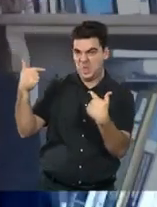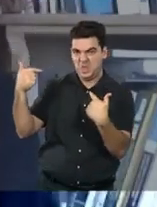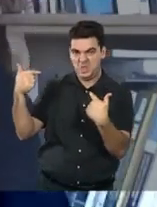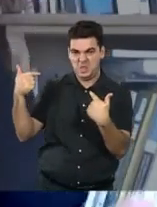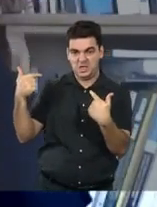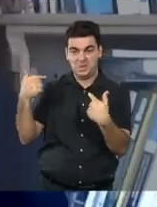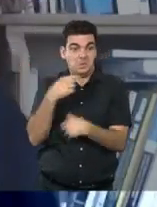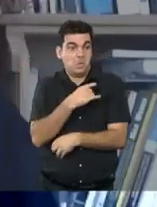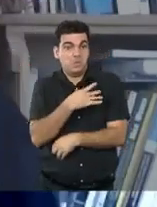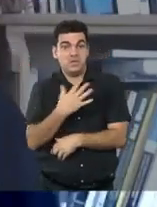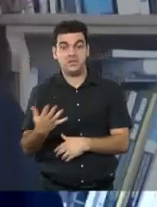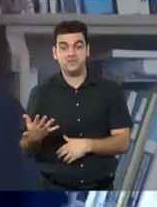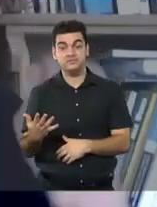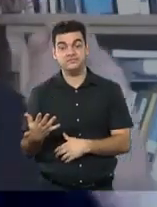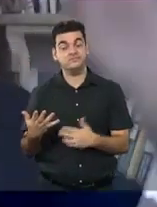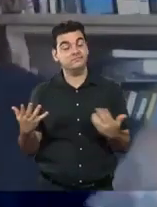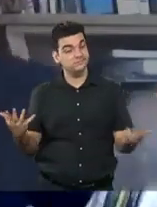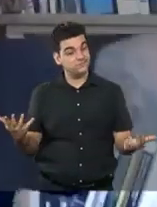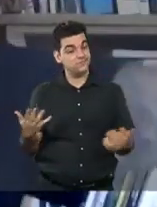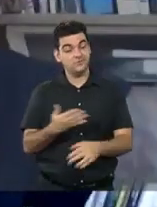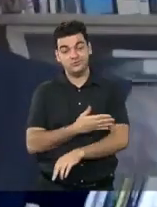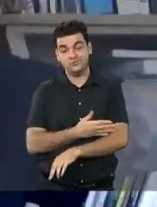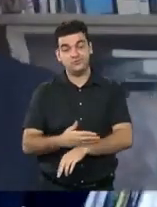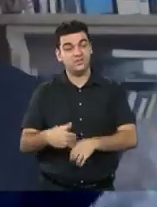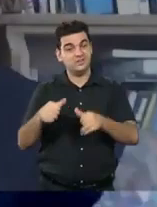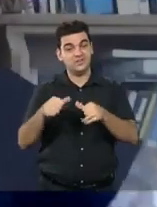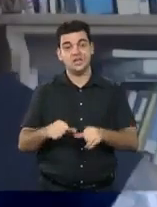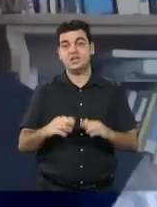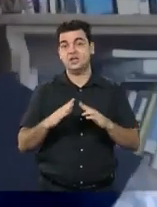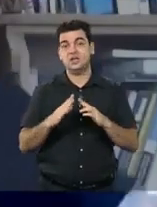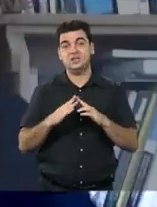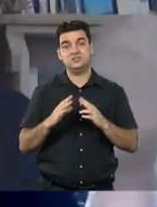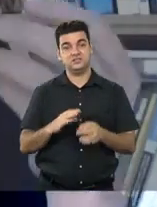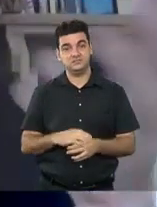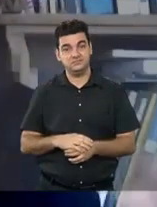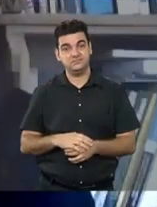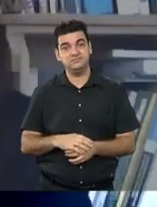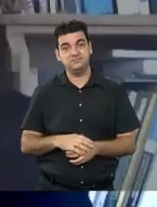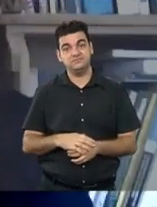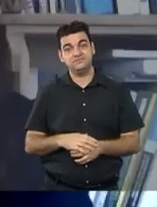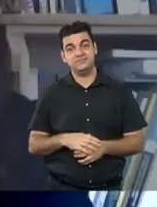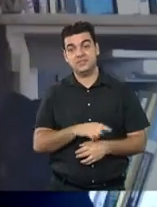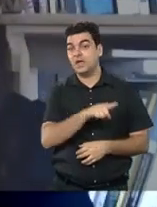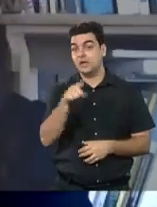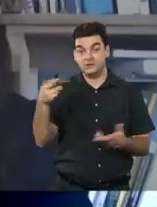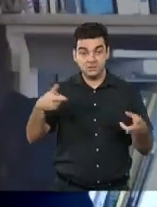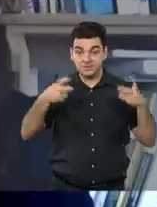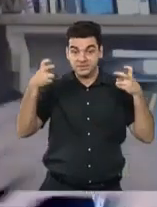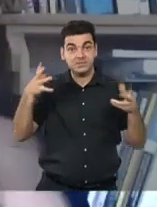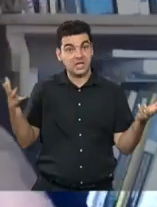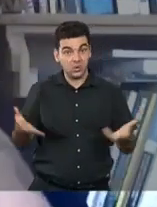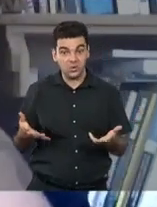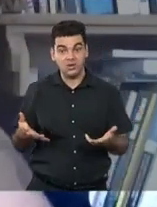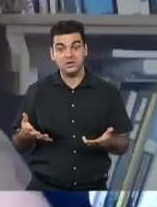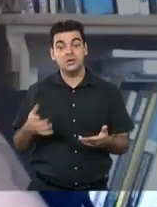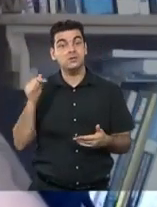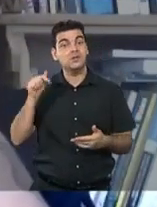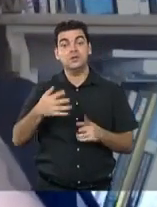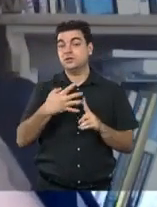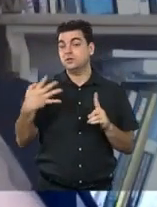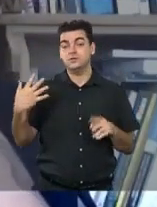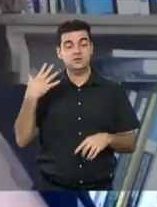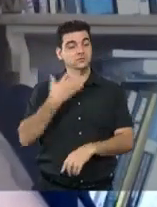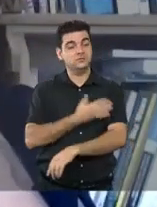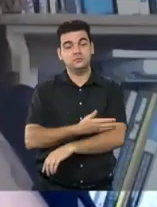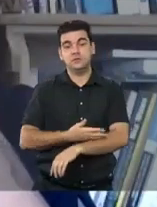até físicas, que esse é o nosso... Entendeu? Um espaço perigoso, que vocês estão percebendo isso agora, para nós, isso